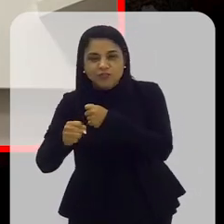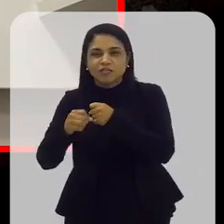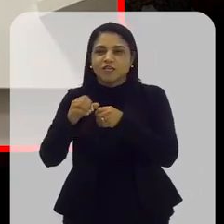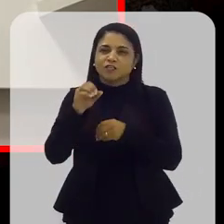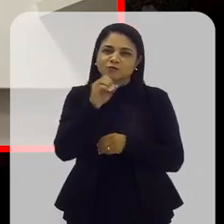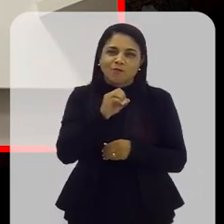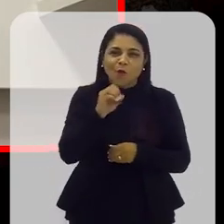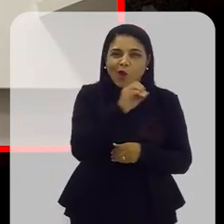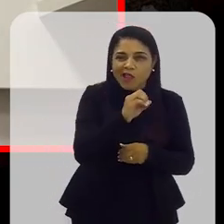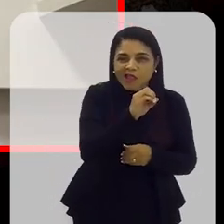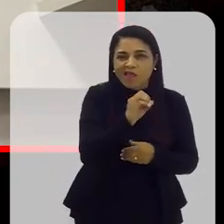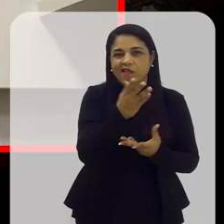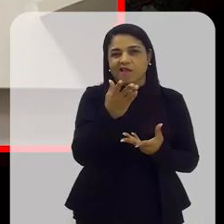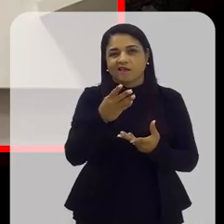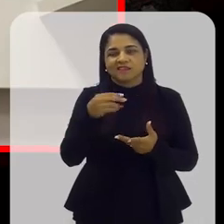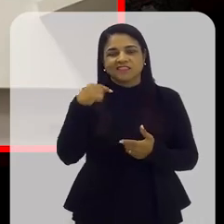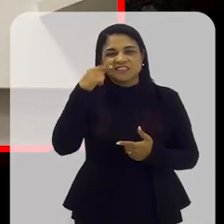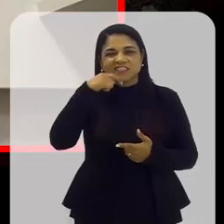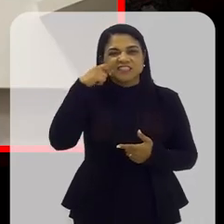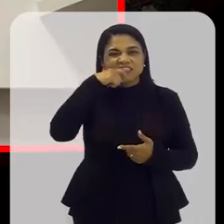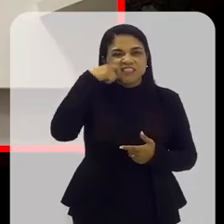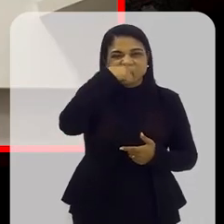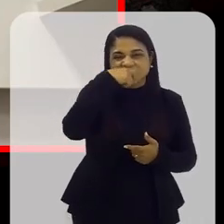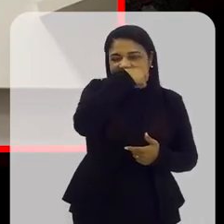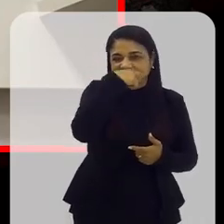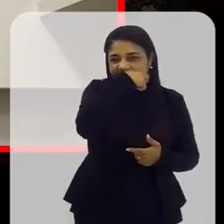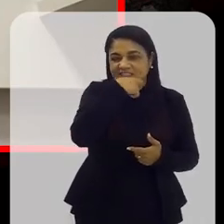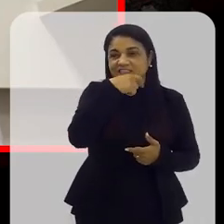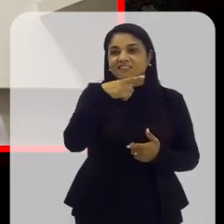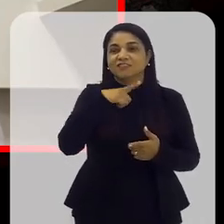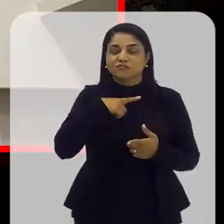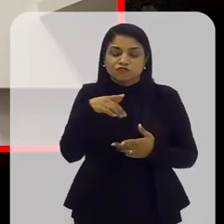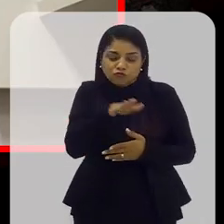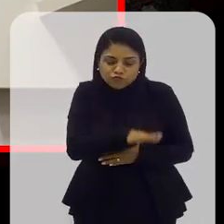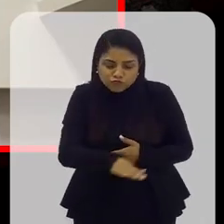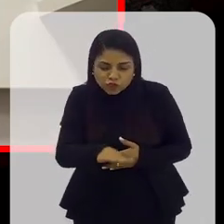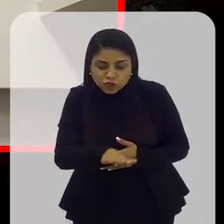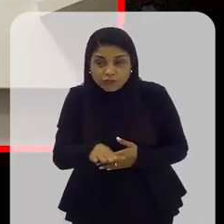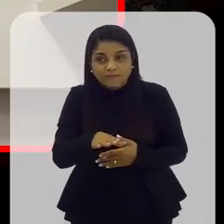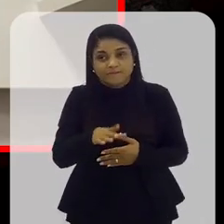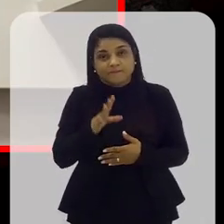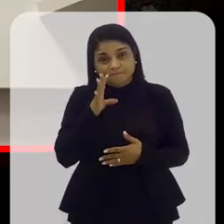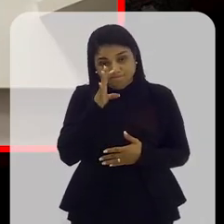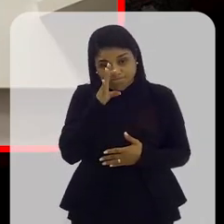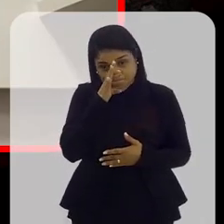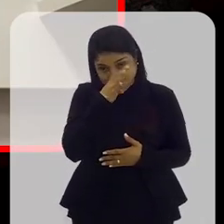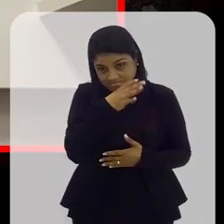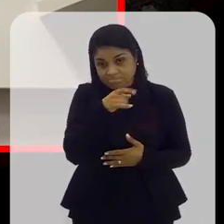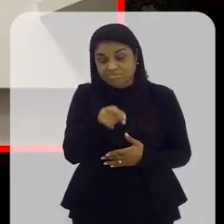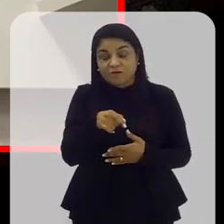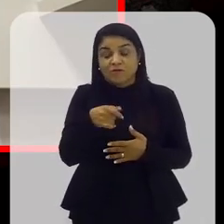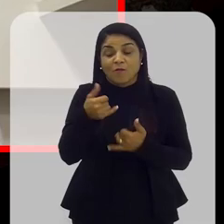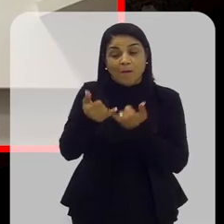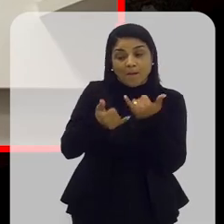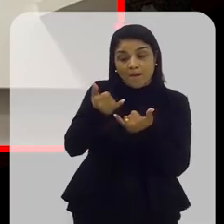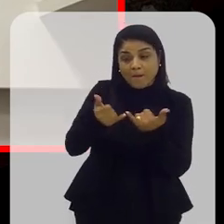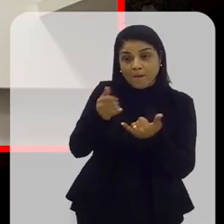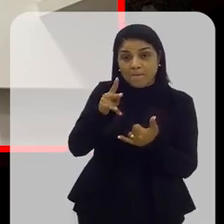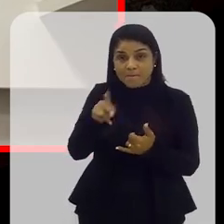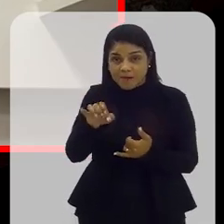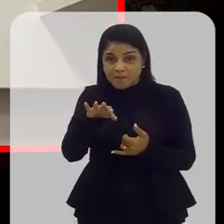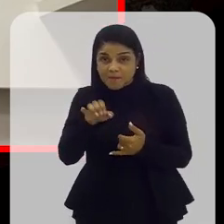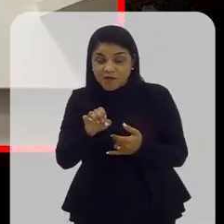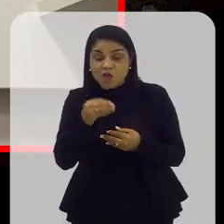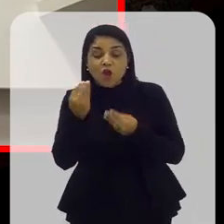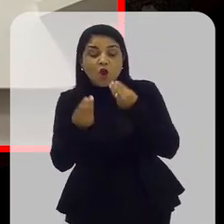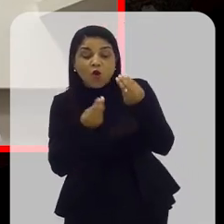vassourinha e de bolinha. Mas muitas vezes, principalmente nos muito pequenos e nos que são muito resistentes, eu brinco com os pais